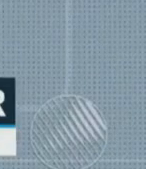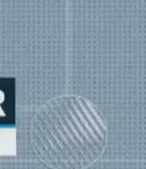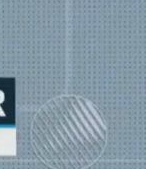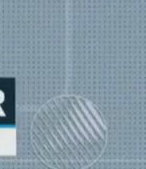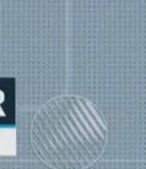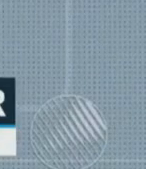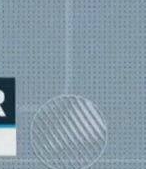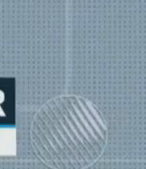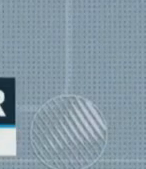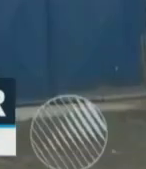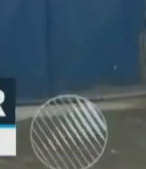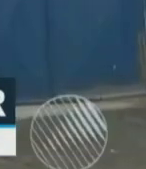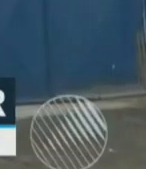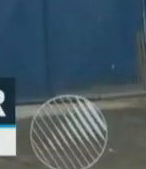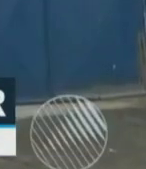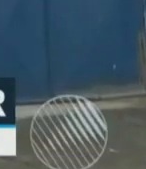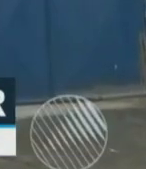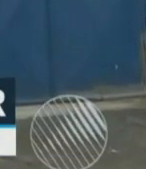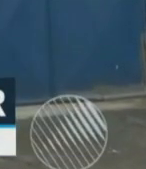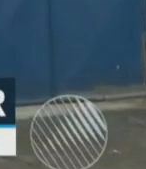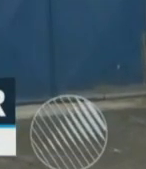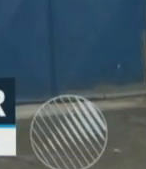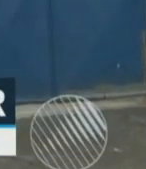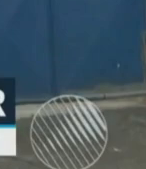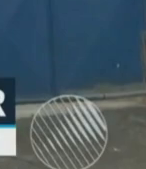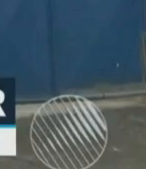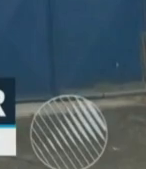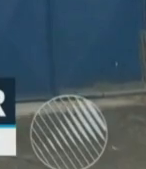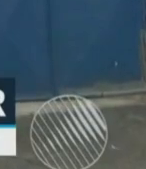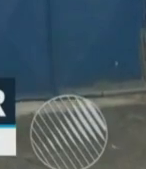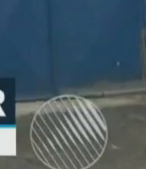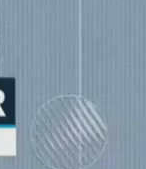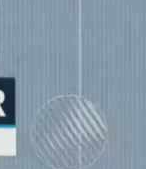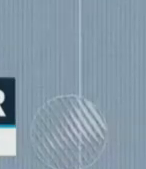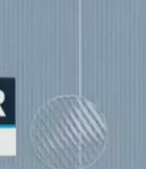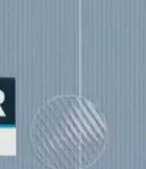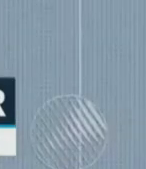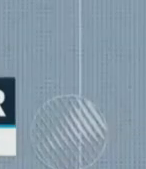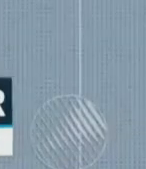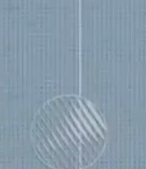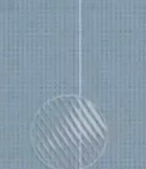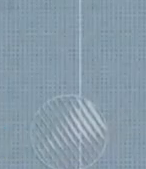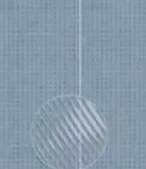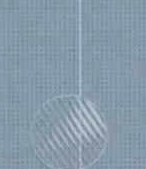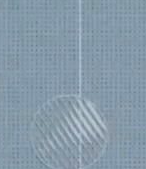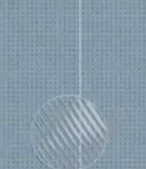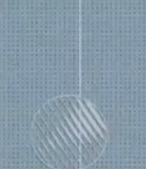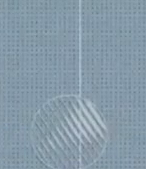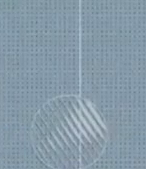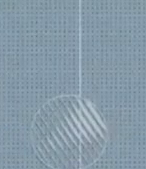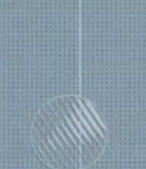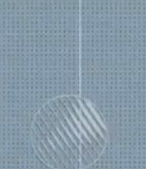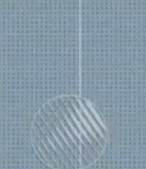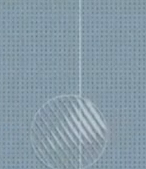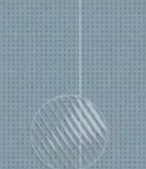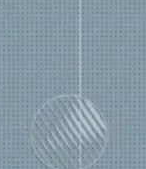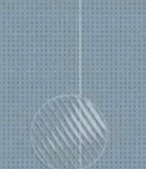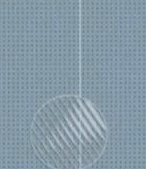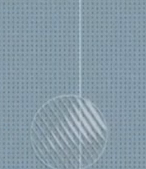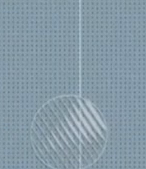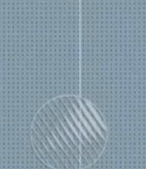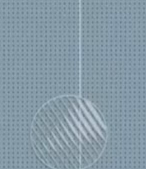extras e até dinheiro. Uma das estudantes contou como tudo aconteceu. A gente estava em aula com o professor de artes,